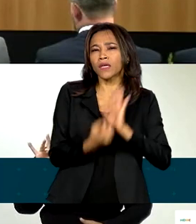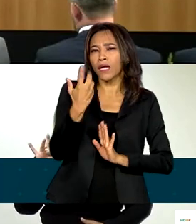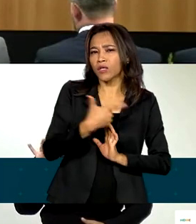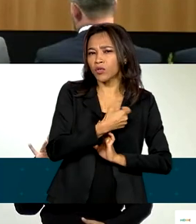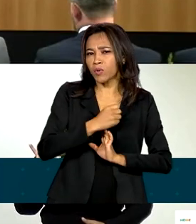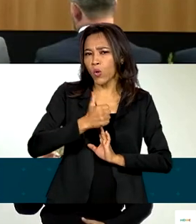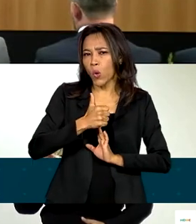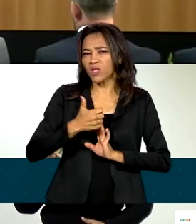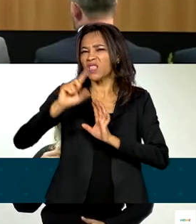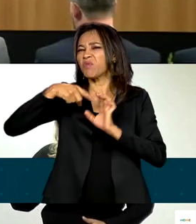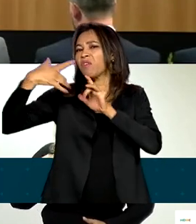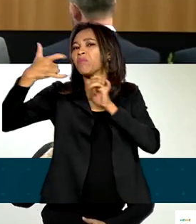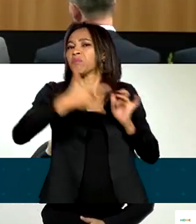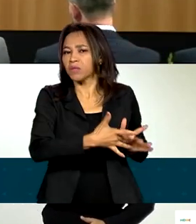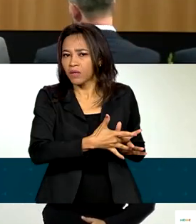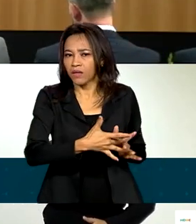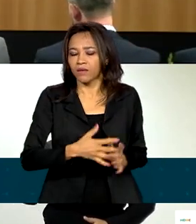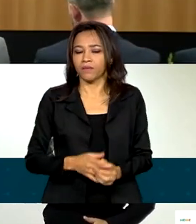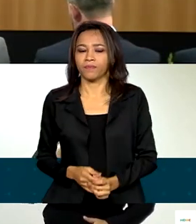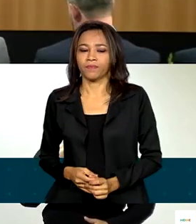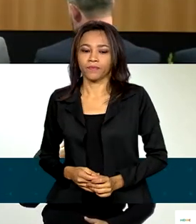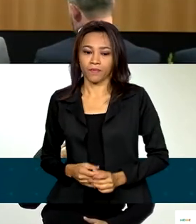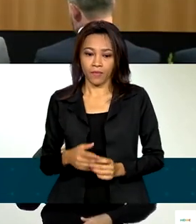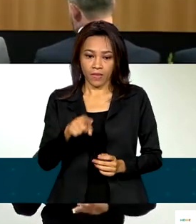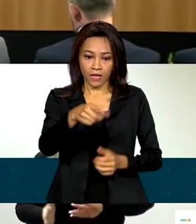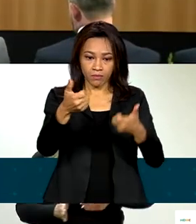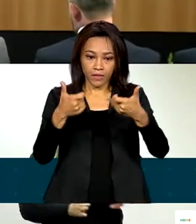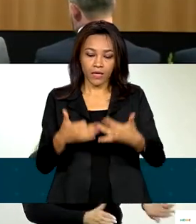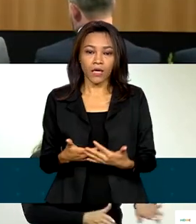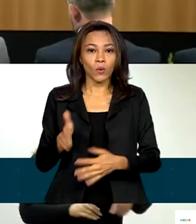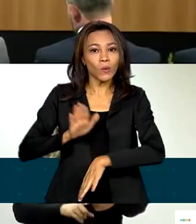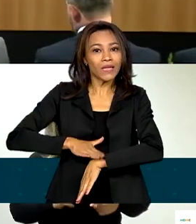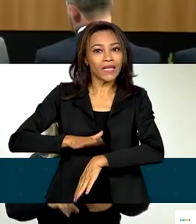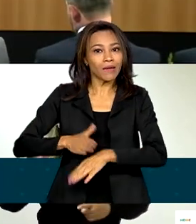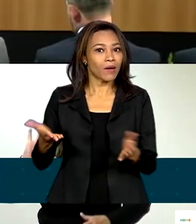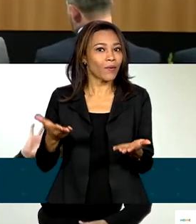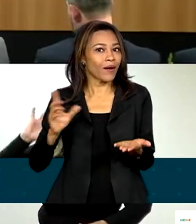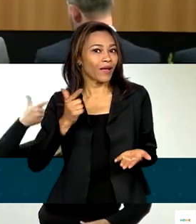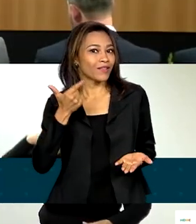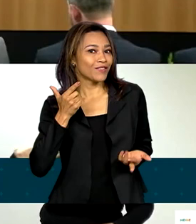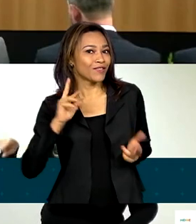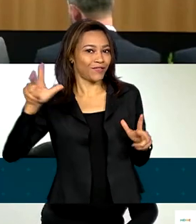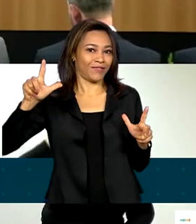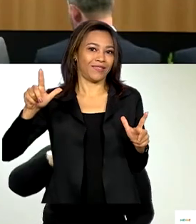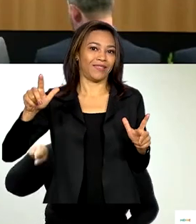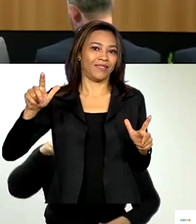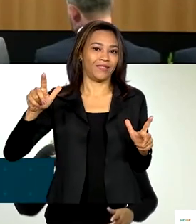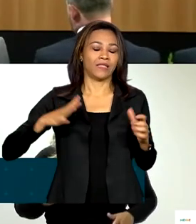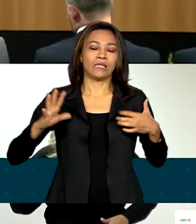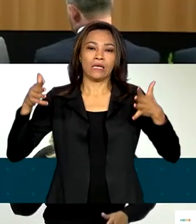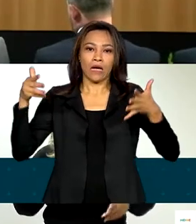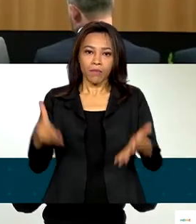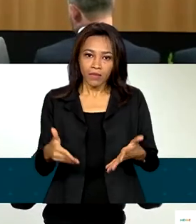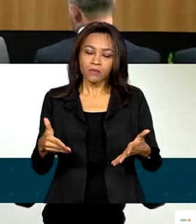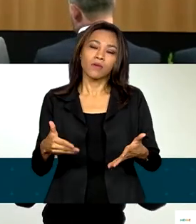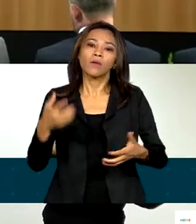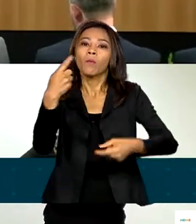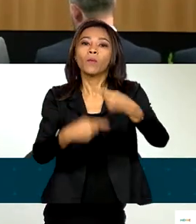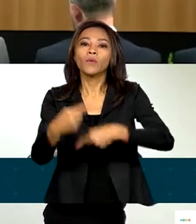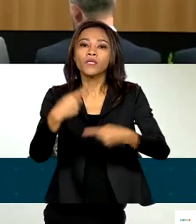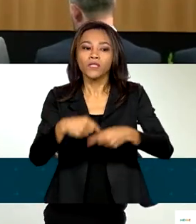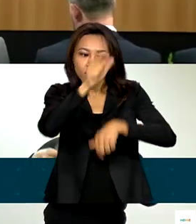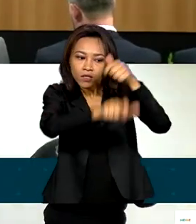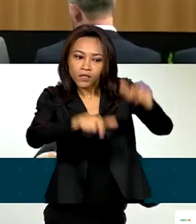abandonado nos últimos anos. Agora os tempos são outros. A participação política das pessoas com deficiência